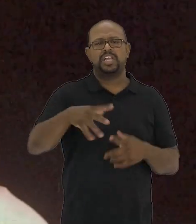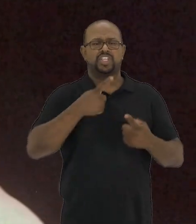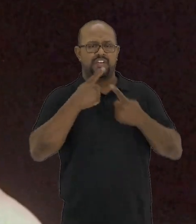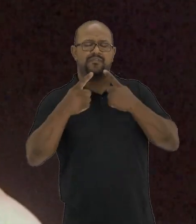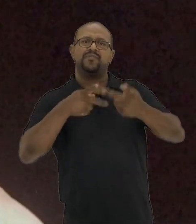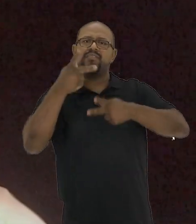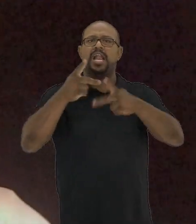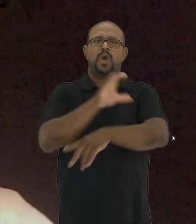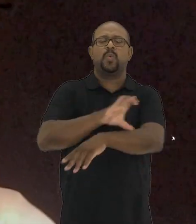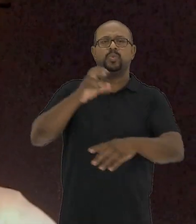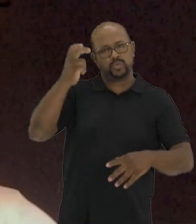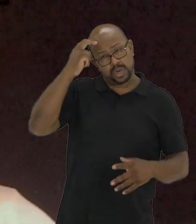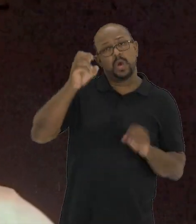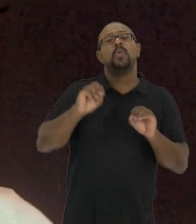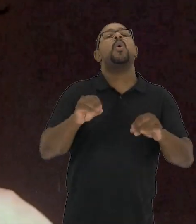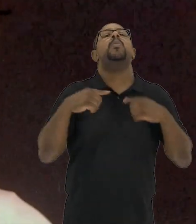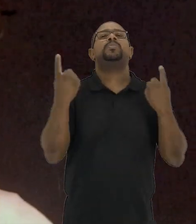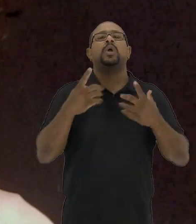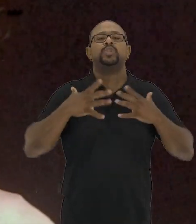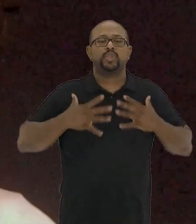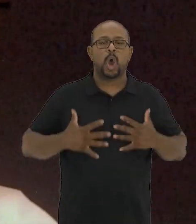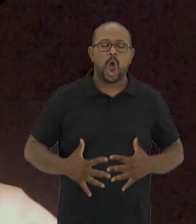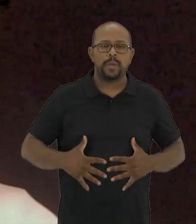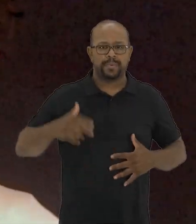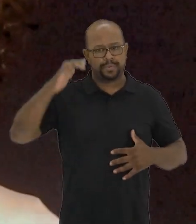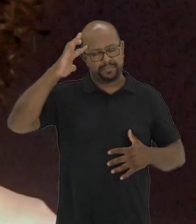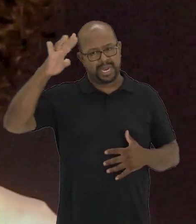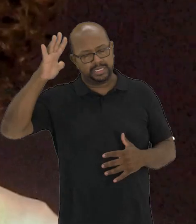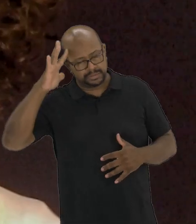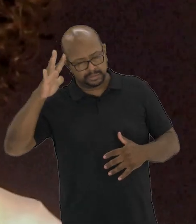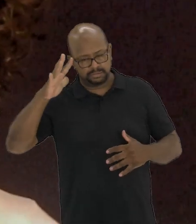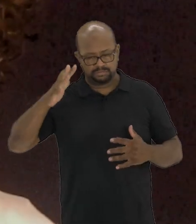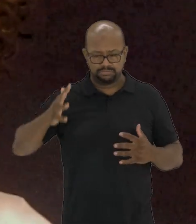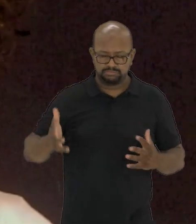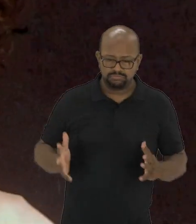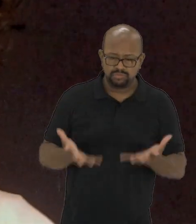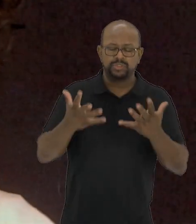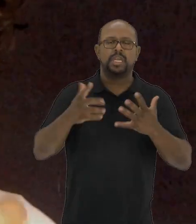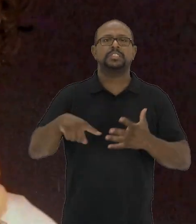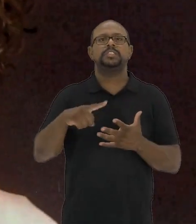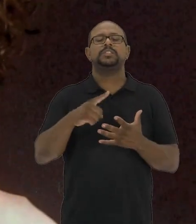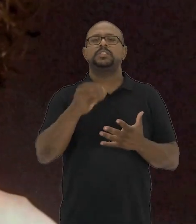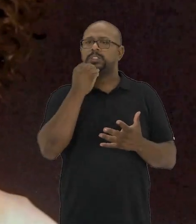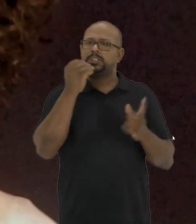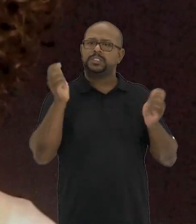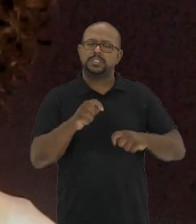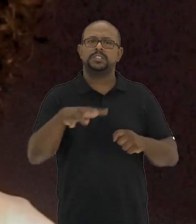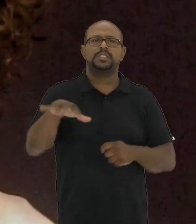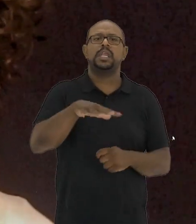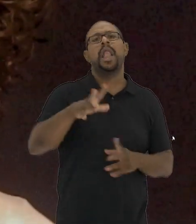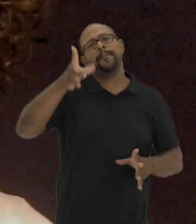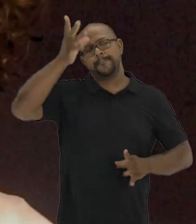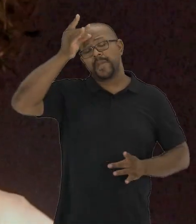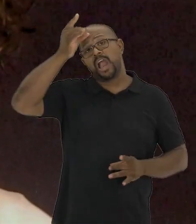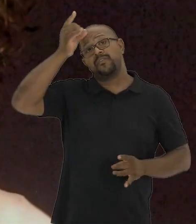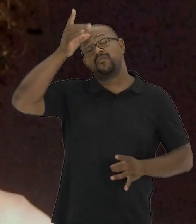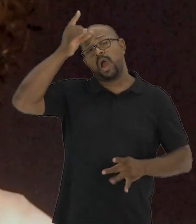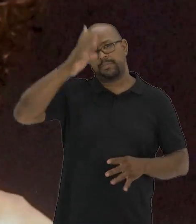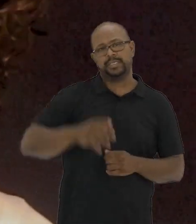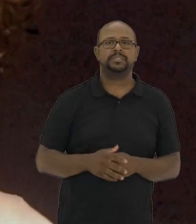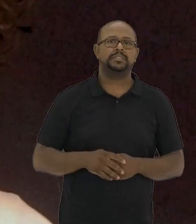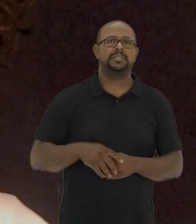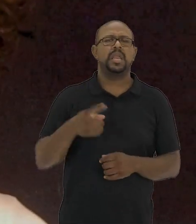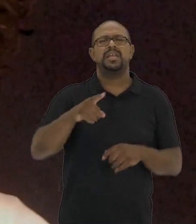lugar de fala cultural? Como nossos corpos pensam, redimensionam essas situações culturais